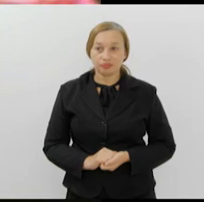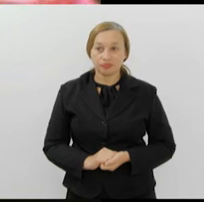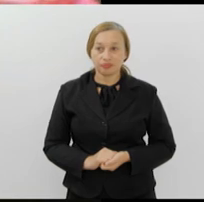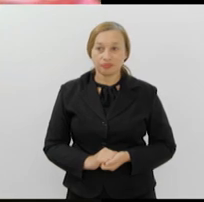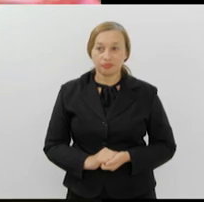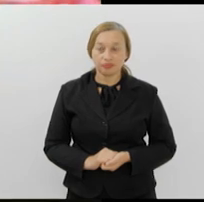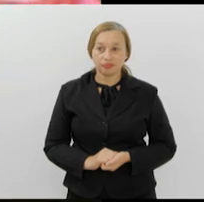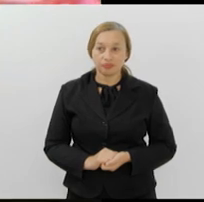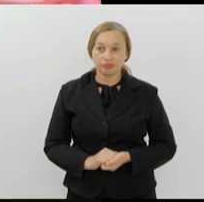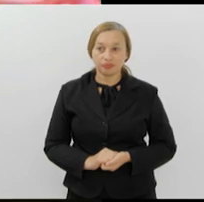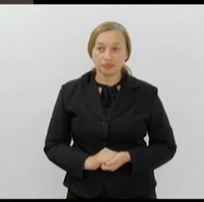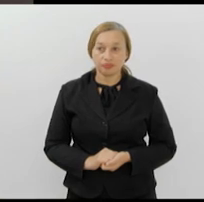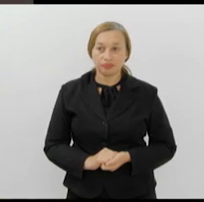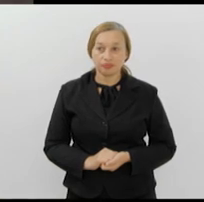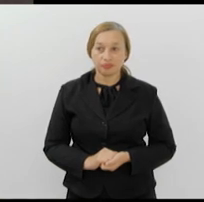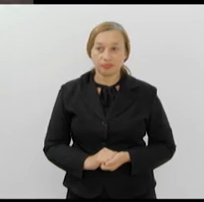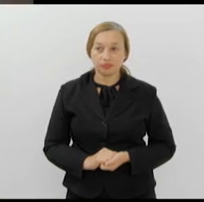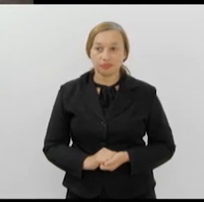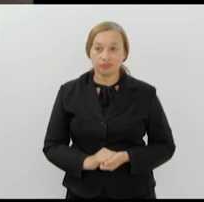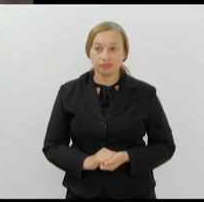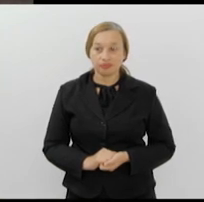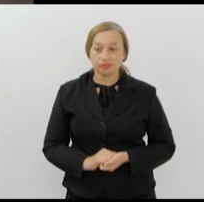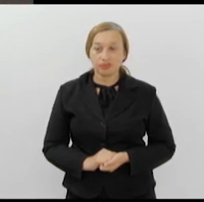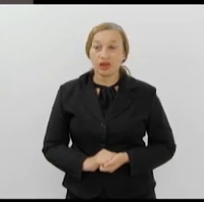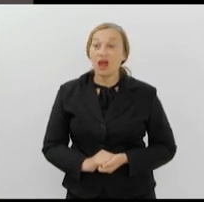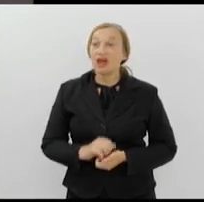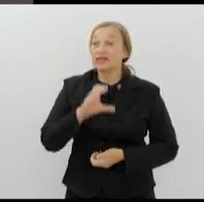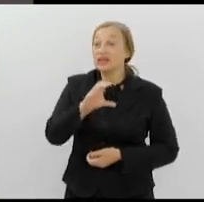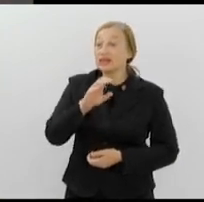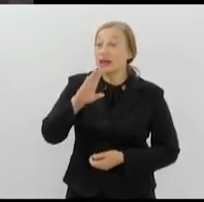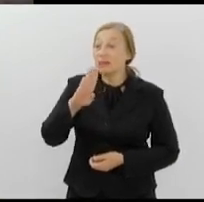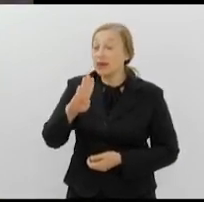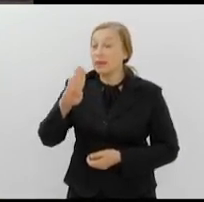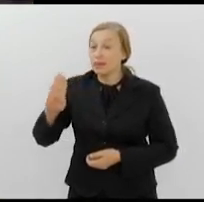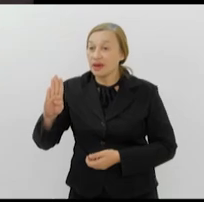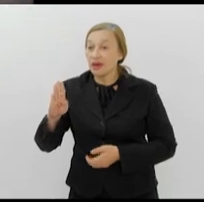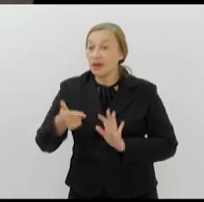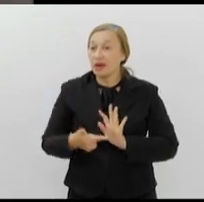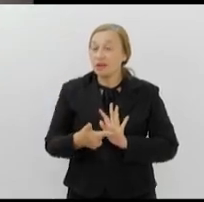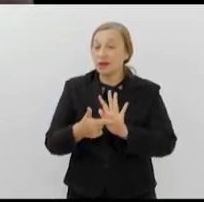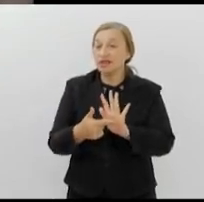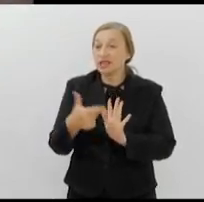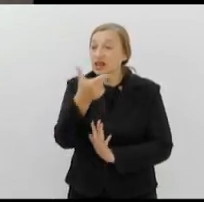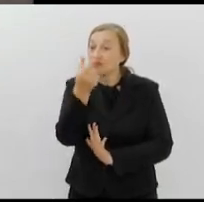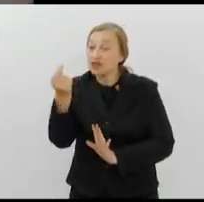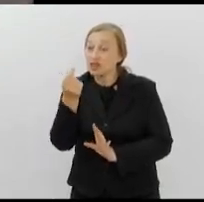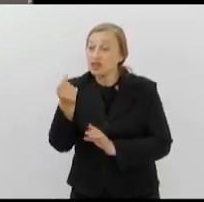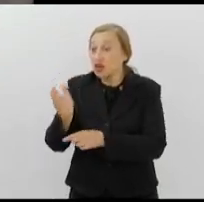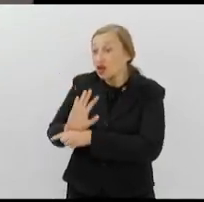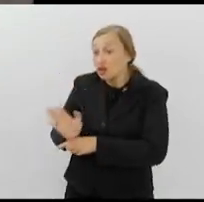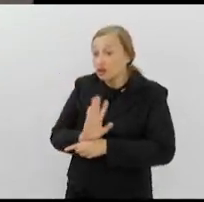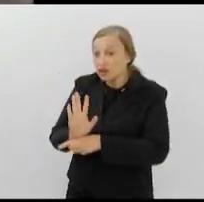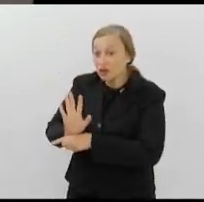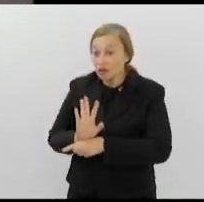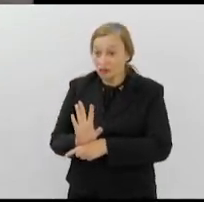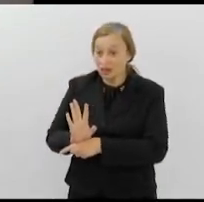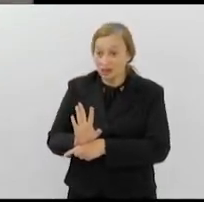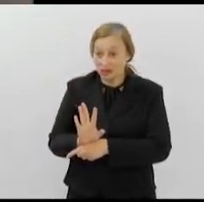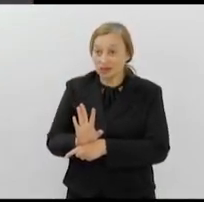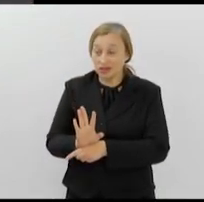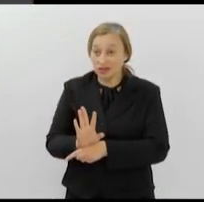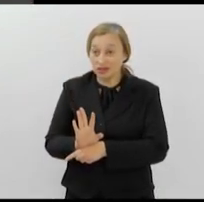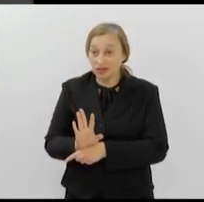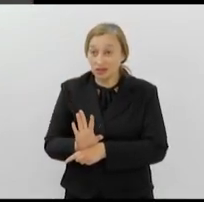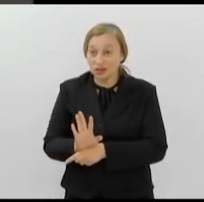Eu não te convidei. Em cartaz, no CCBB, o evento apresenta 20 filmes roteirizados, dirigidos ou com